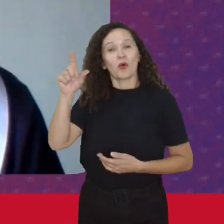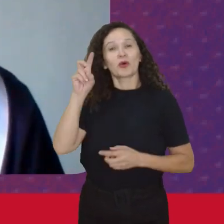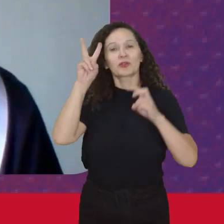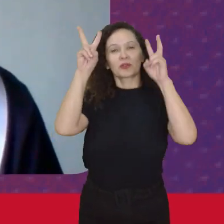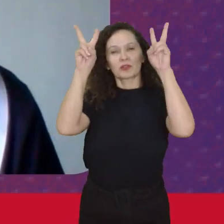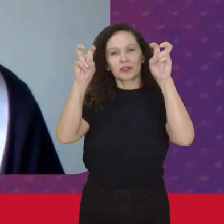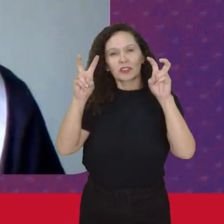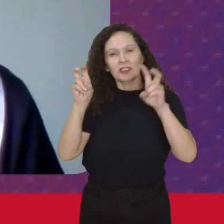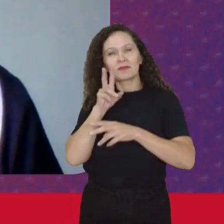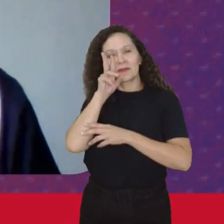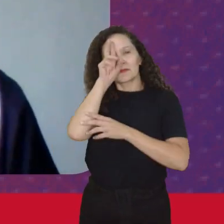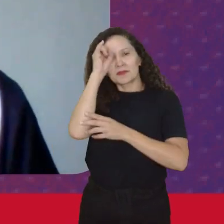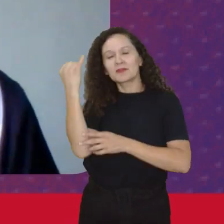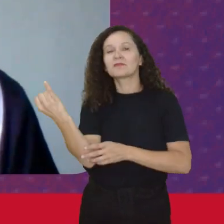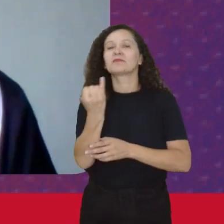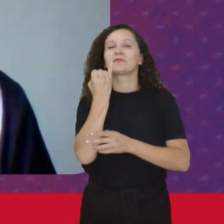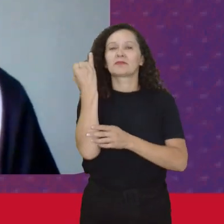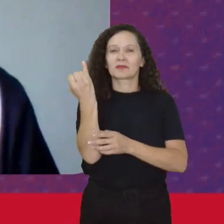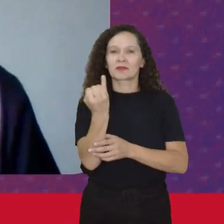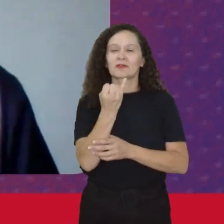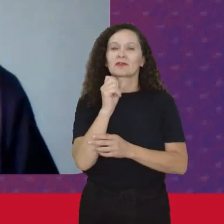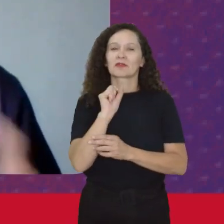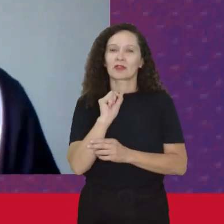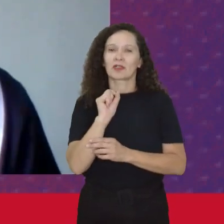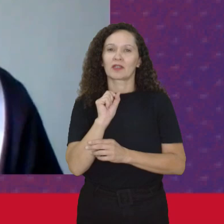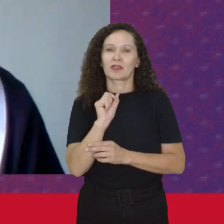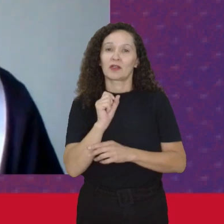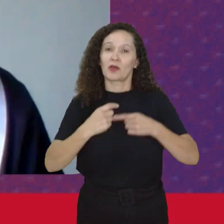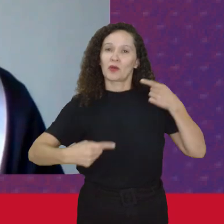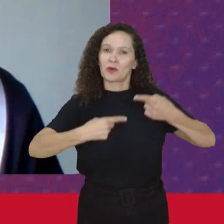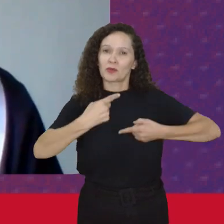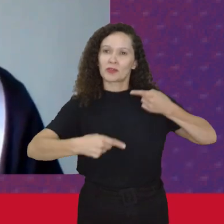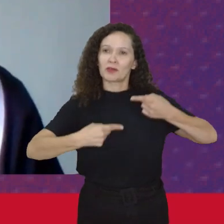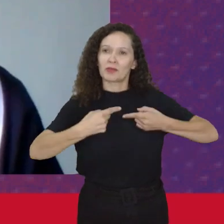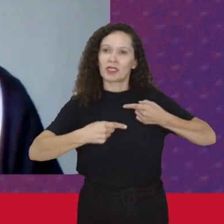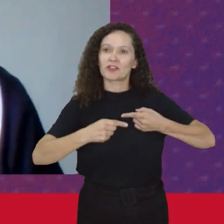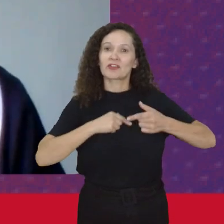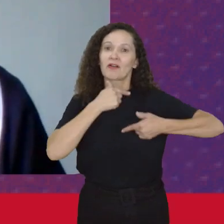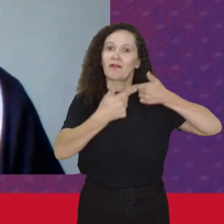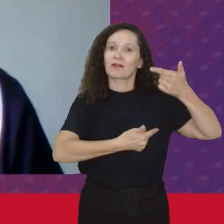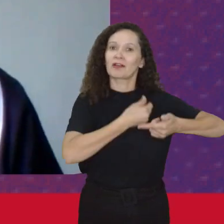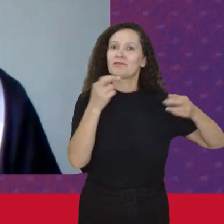Muito forte Foi justamente O debate Em relação ao trabalho